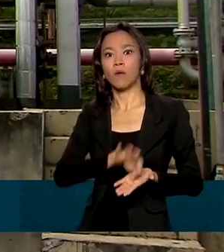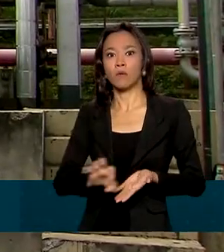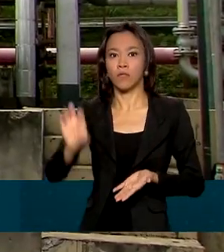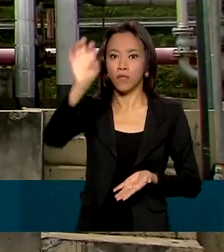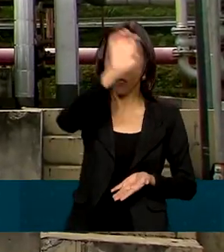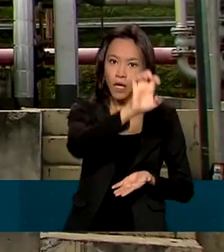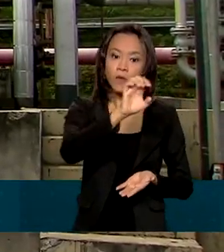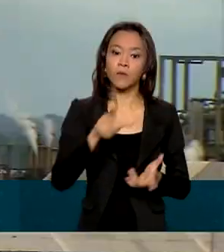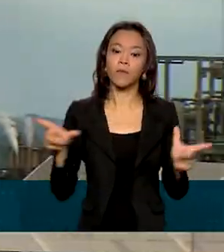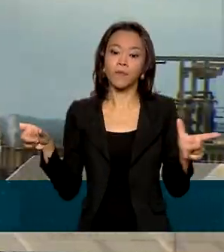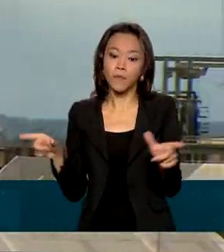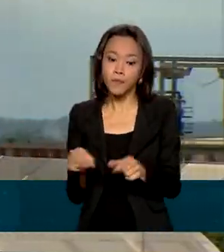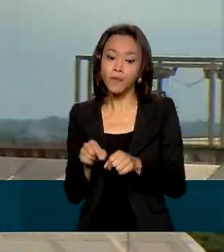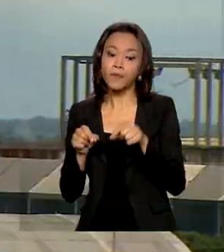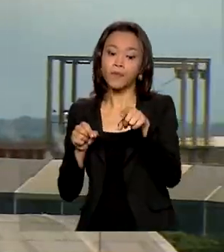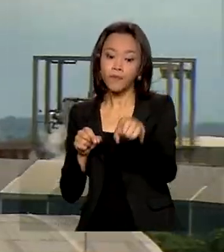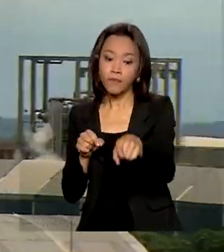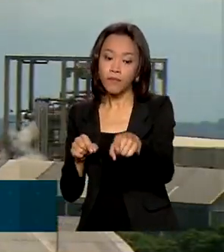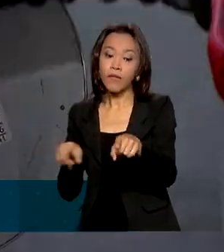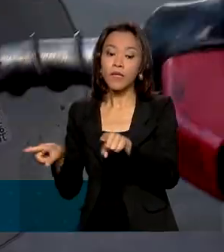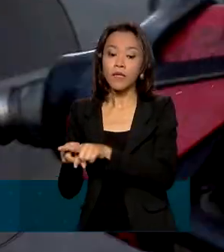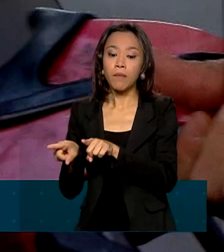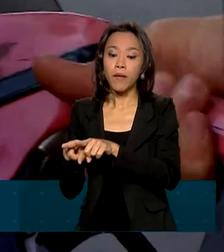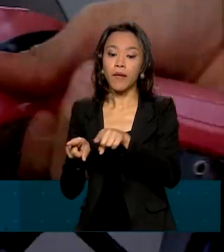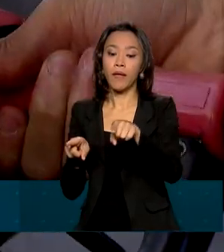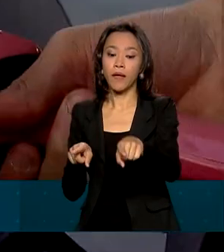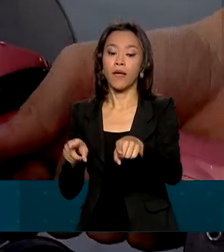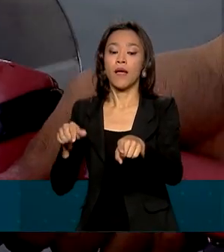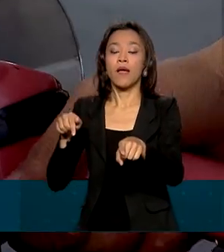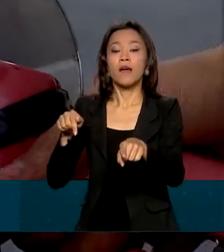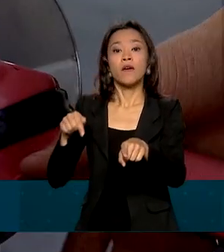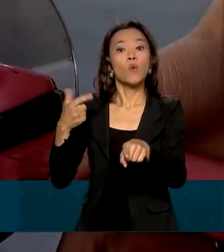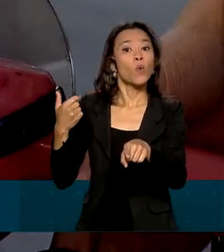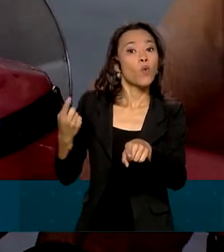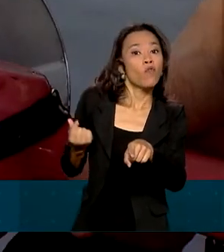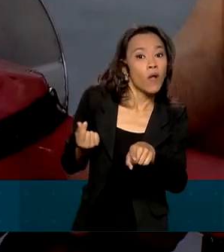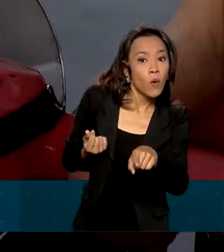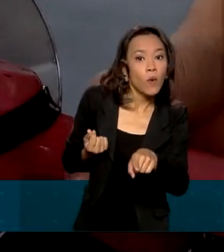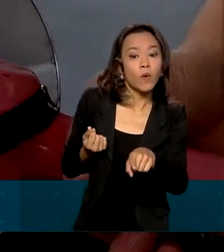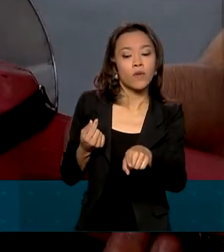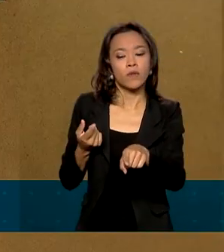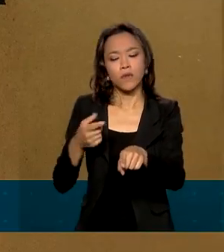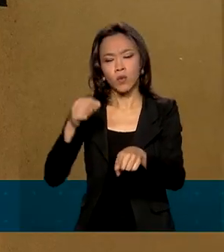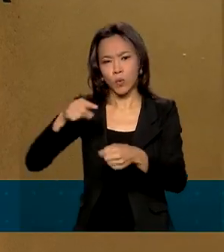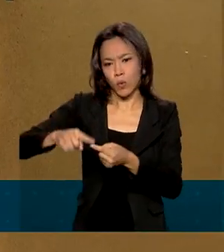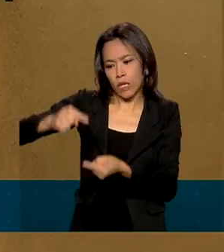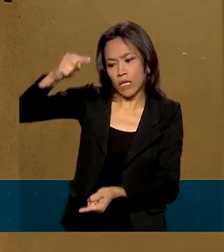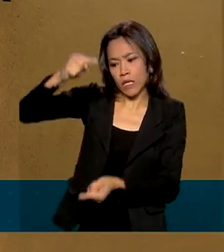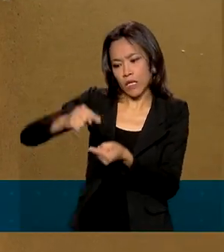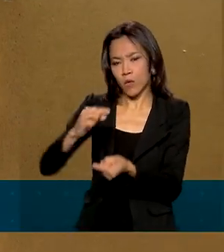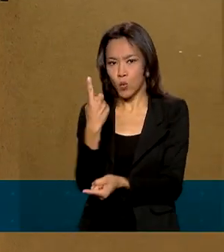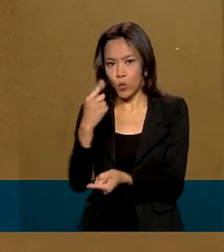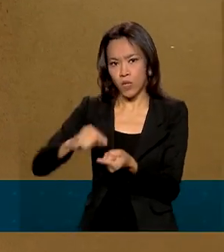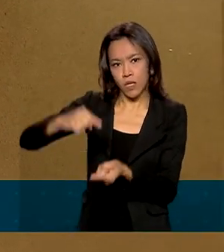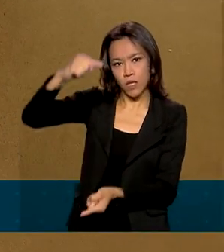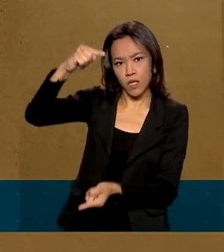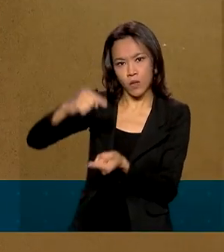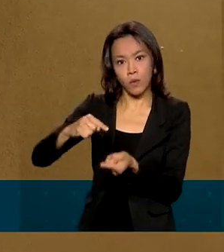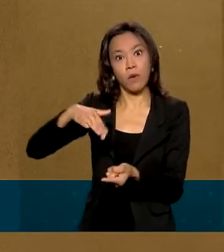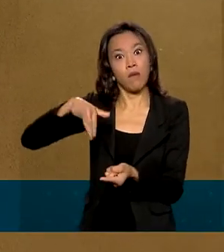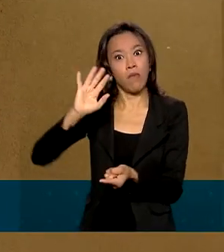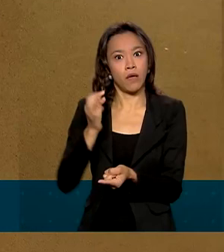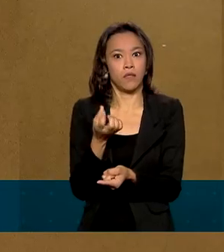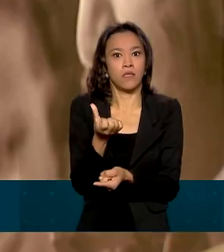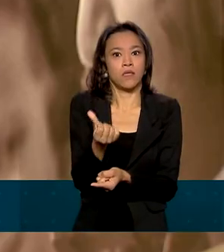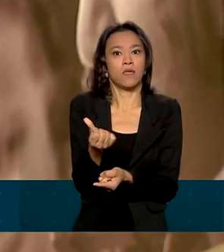Segundo a Agência Nacional do Petróleo, Gás Natural e Biocombustíveis, o preço médio do litro da gasolina no país é de mais de